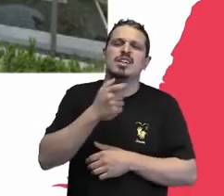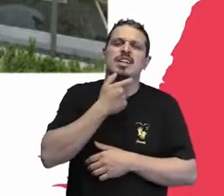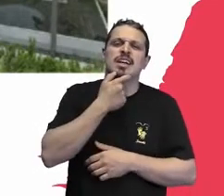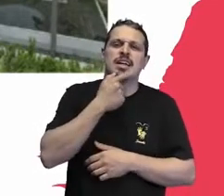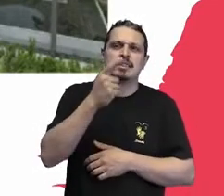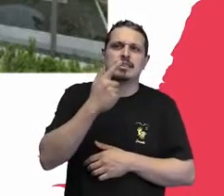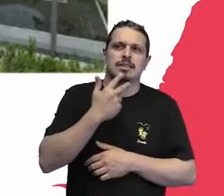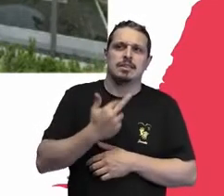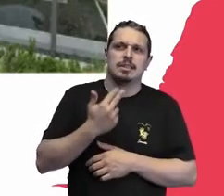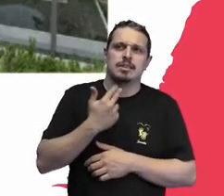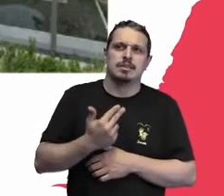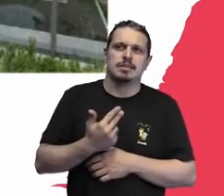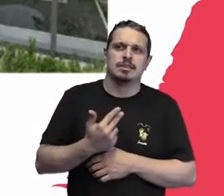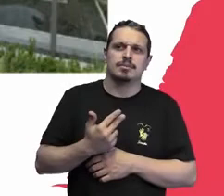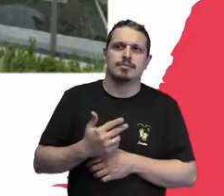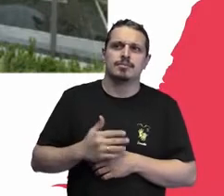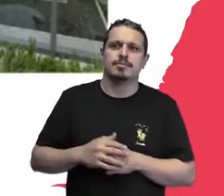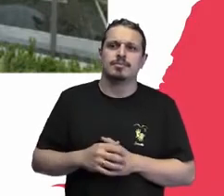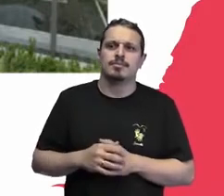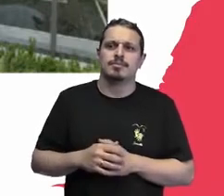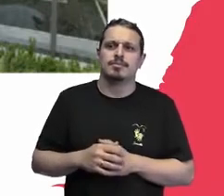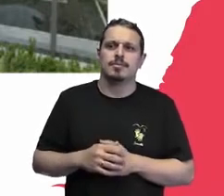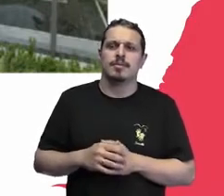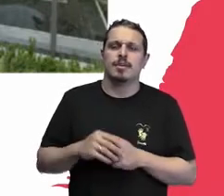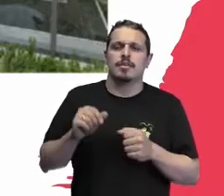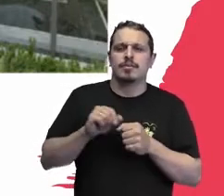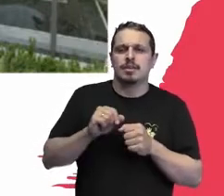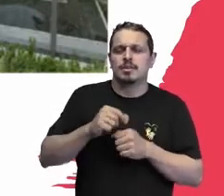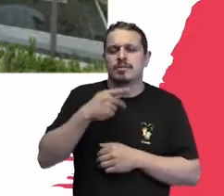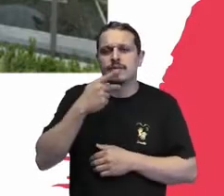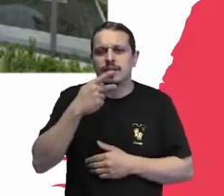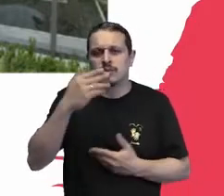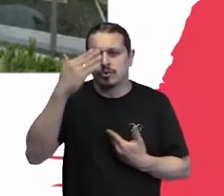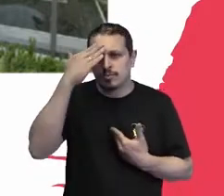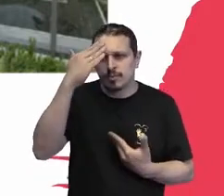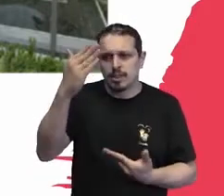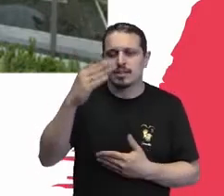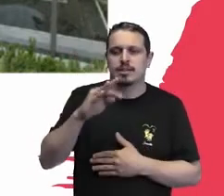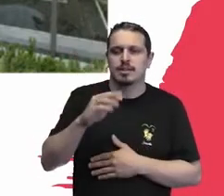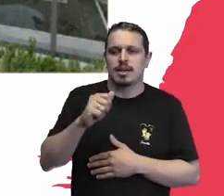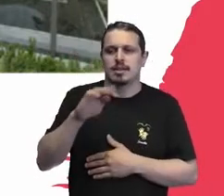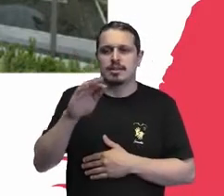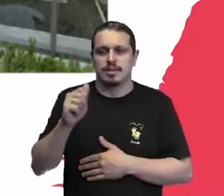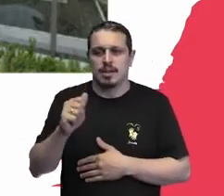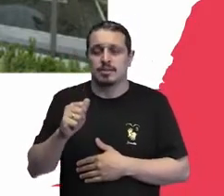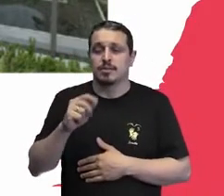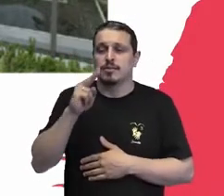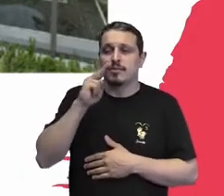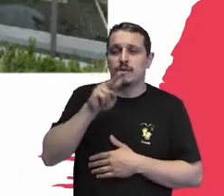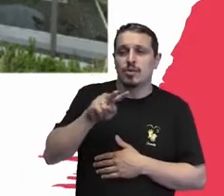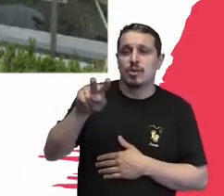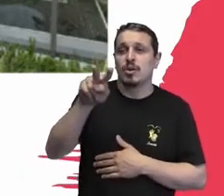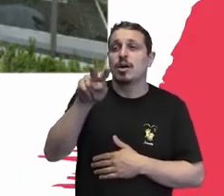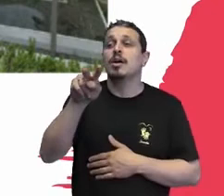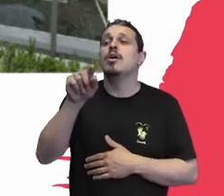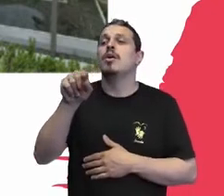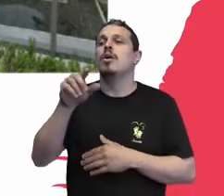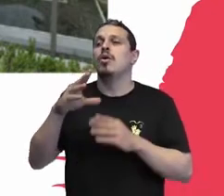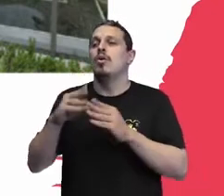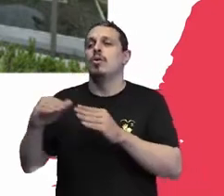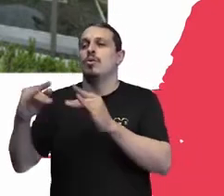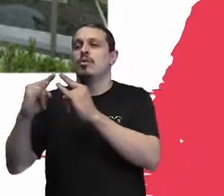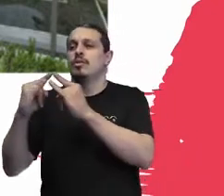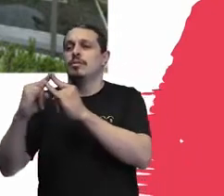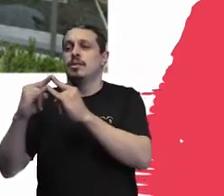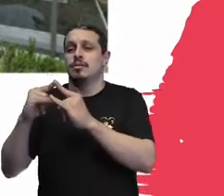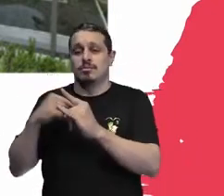Salvarenga, uma parceira querida, um beijo para você, Tata, da ONG Nosso Olhar, que abriu um monte de portas, sem nem me conhecer